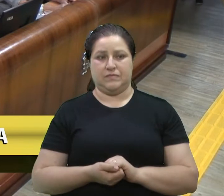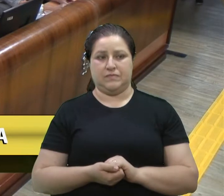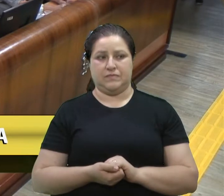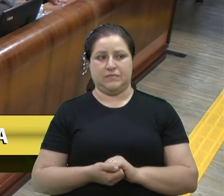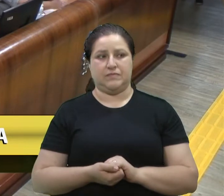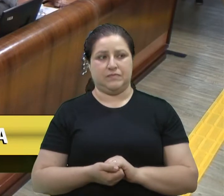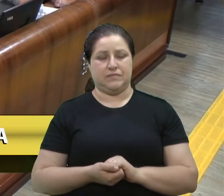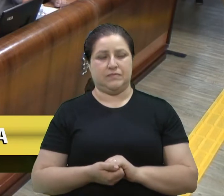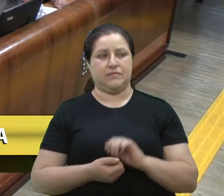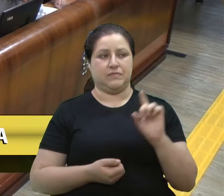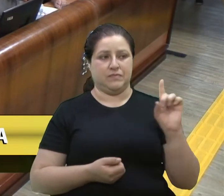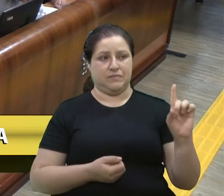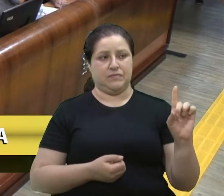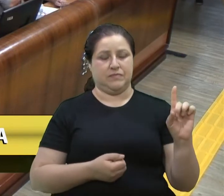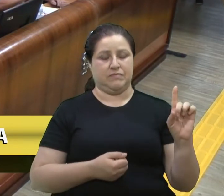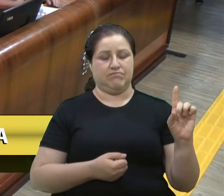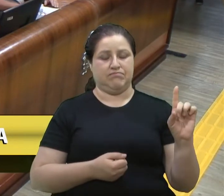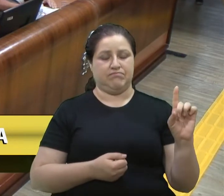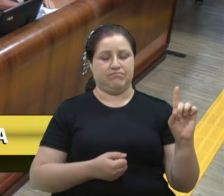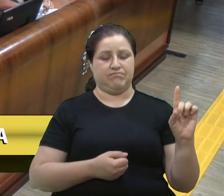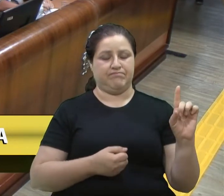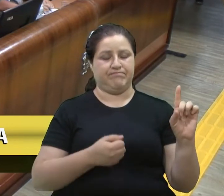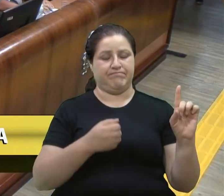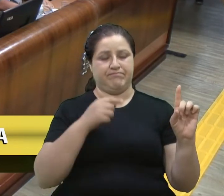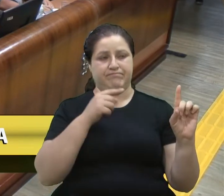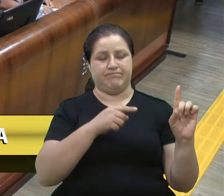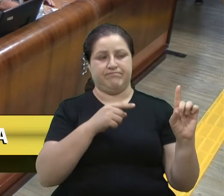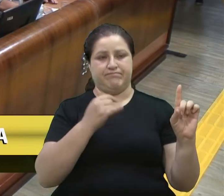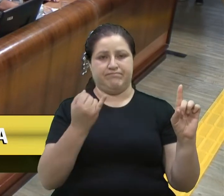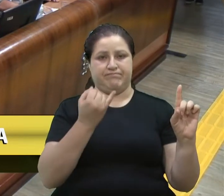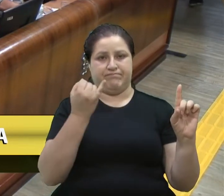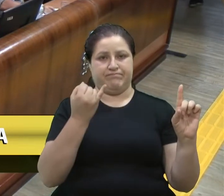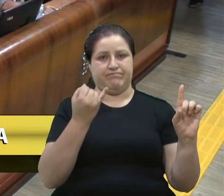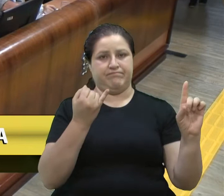ilustre representante, muito importante a sua presença aqui nesta manhã.